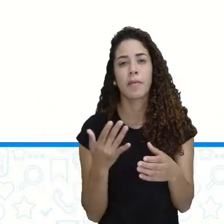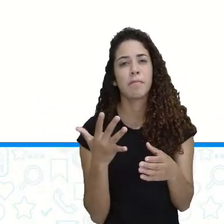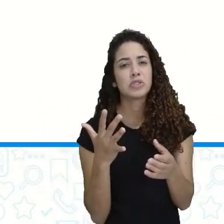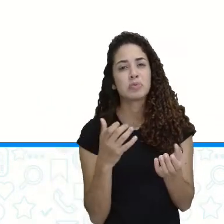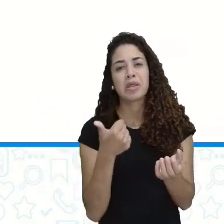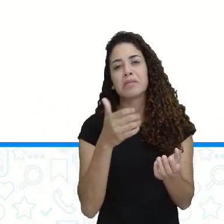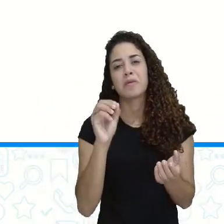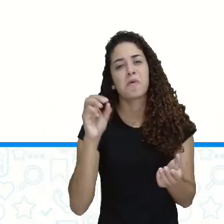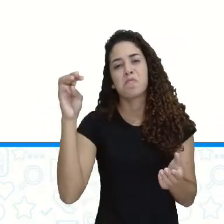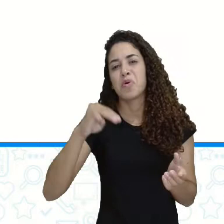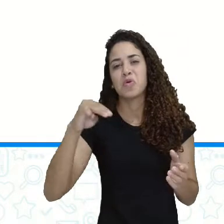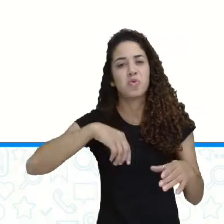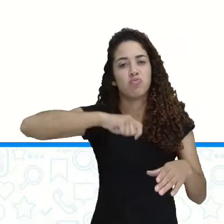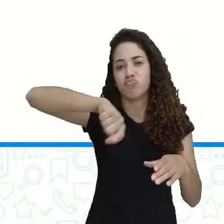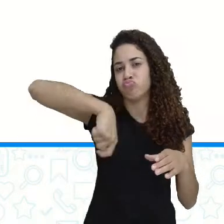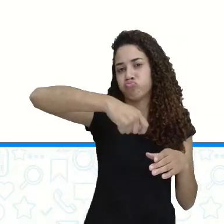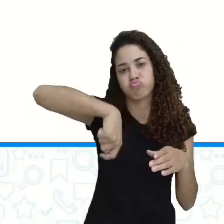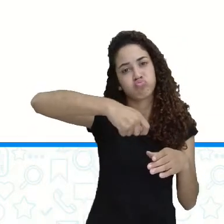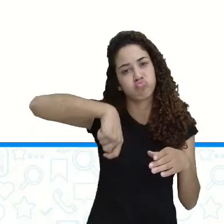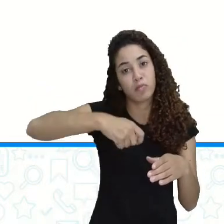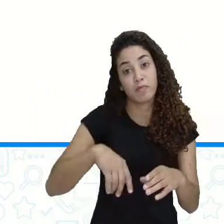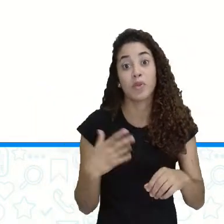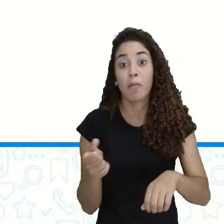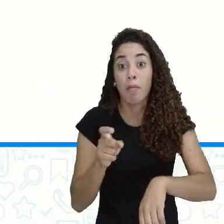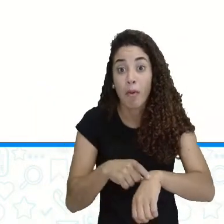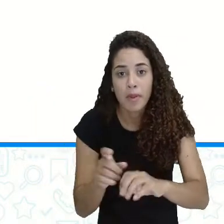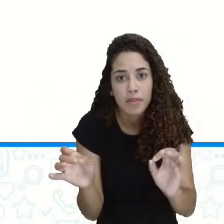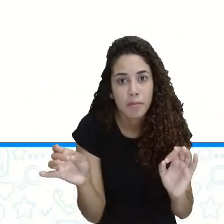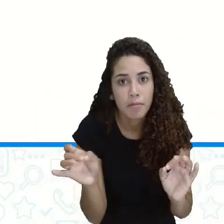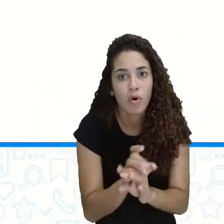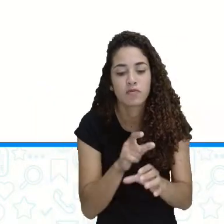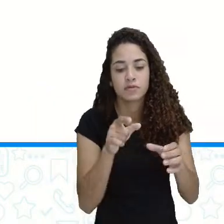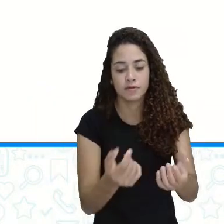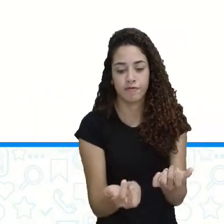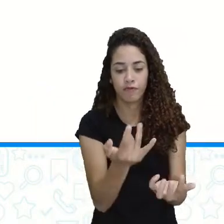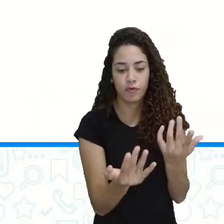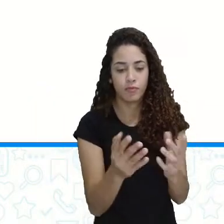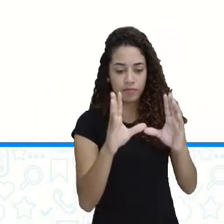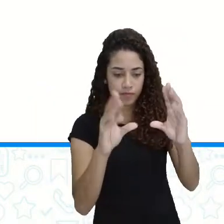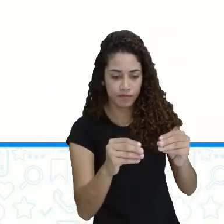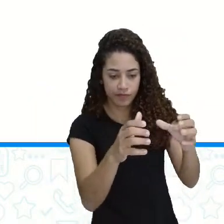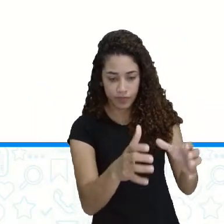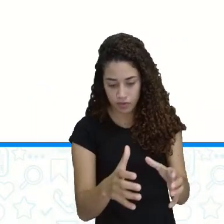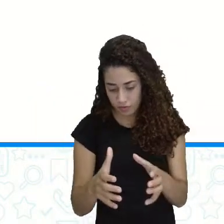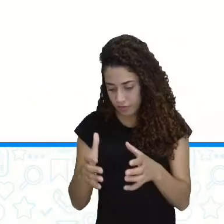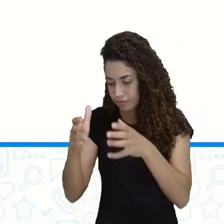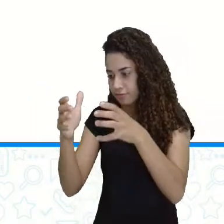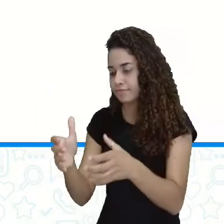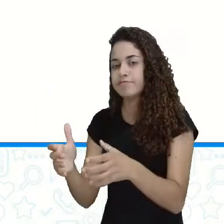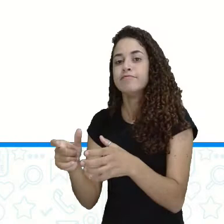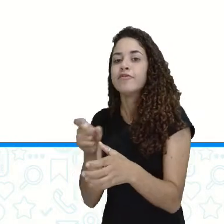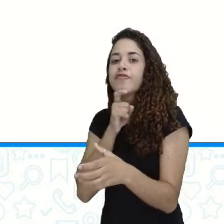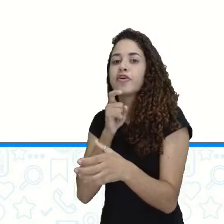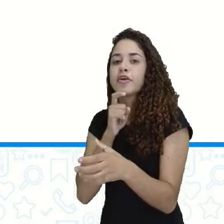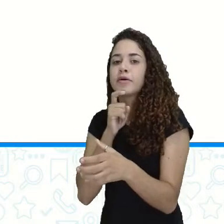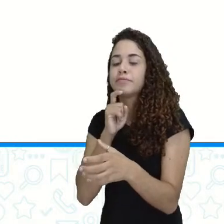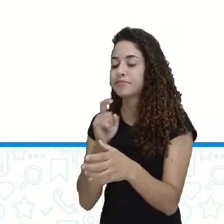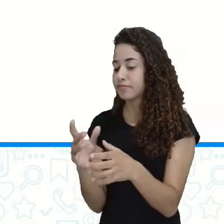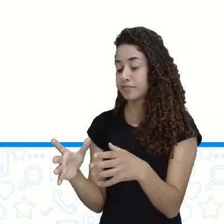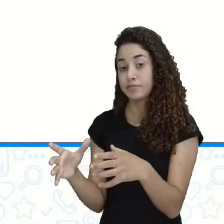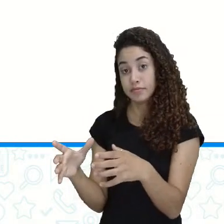dez minutos. Quando estiver pronto, você retira do fogo e deixa esfriar, tá, gente?